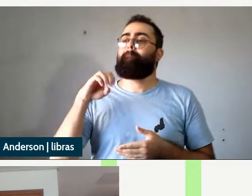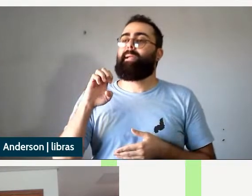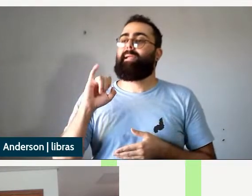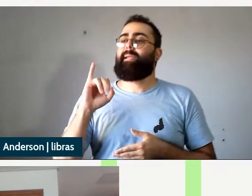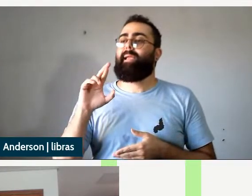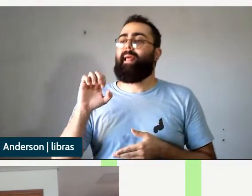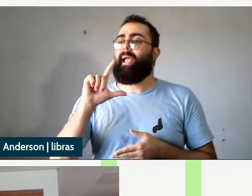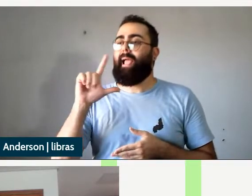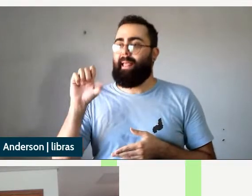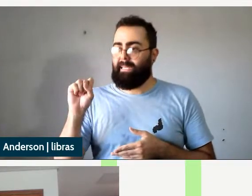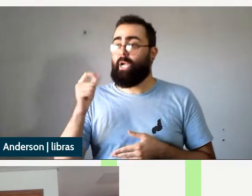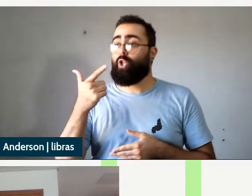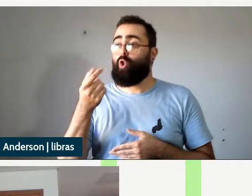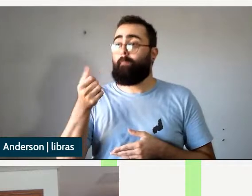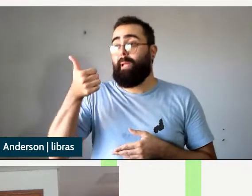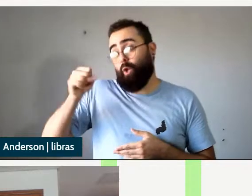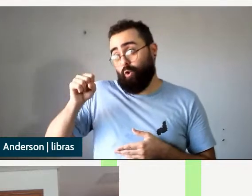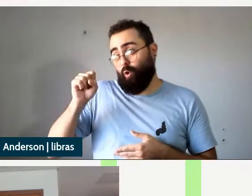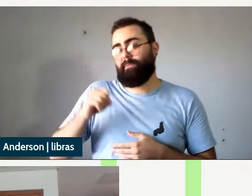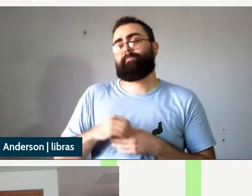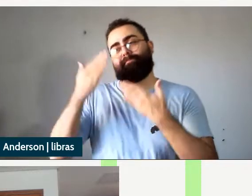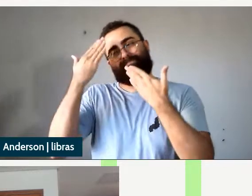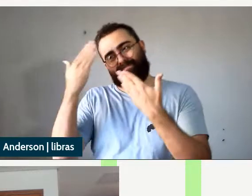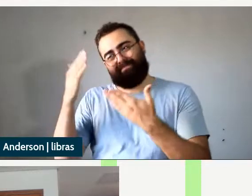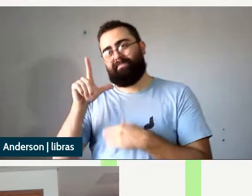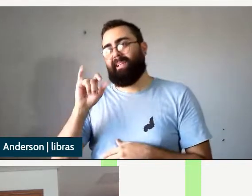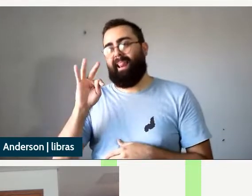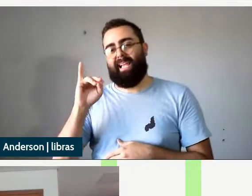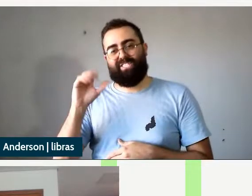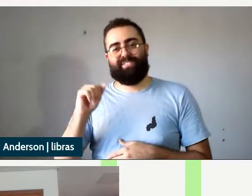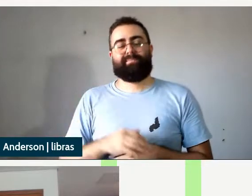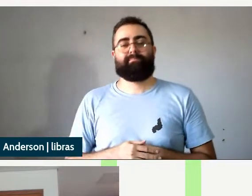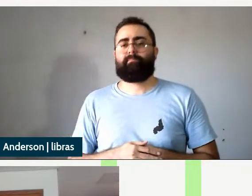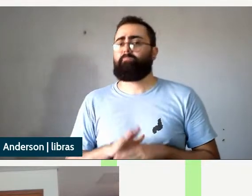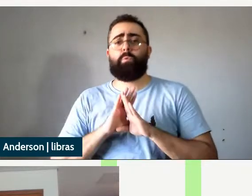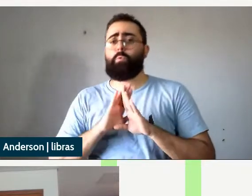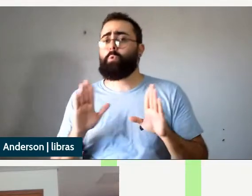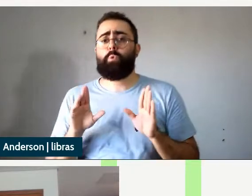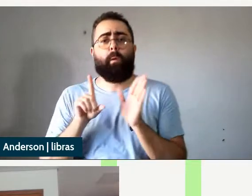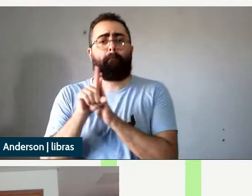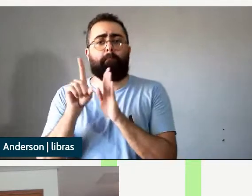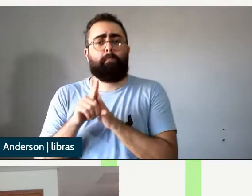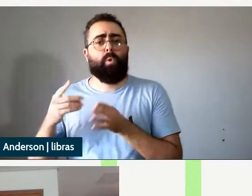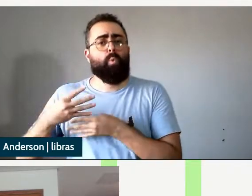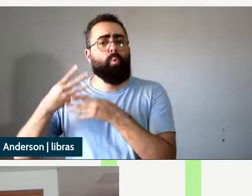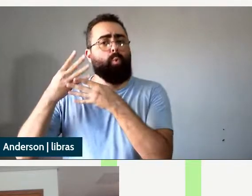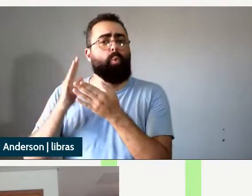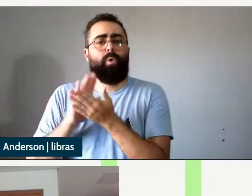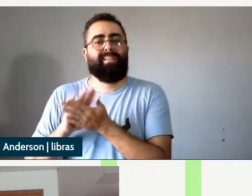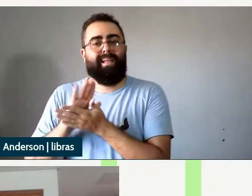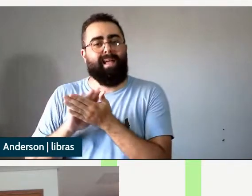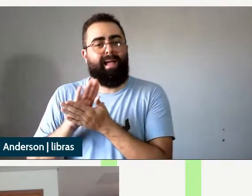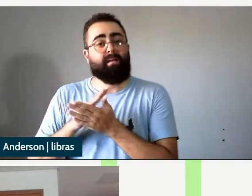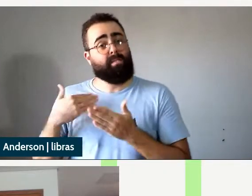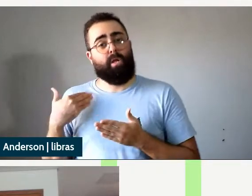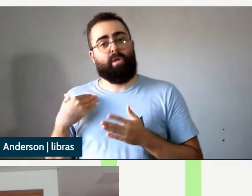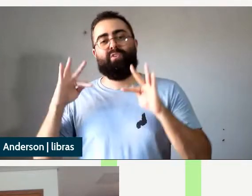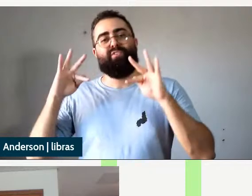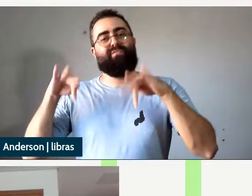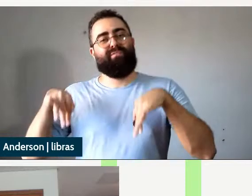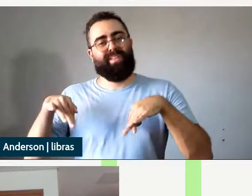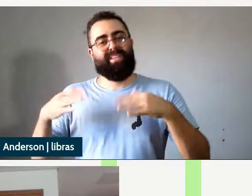perfeito obrigado Letícia como não temos mais questões aqui eu vou vou encerrar a sessão queria